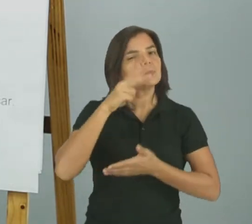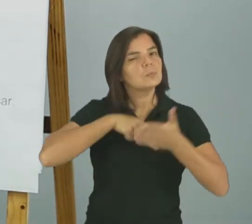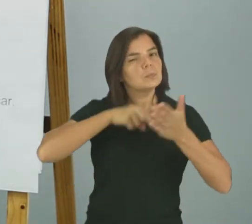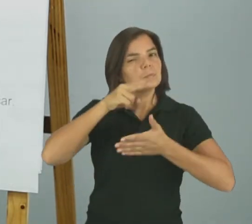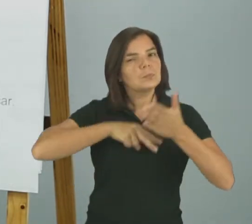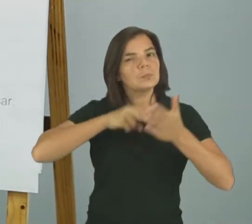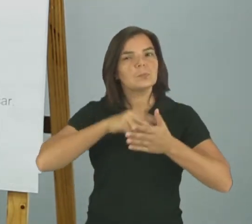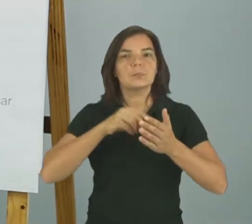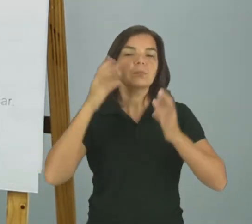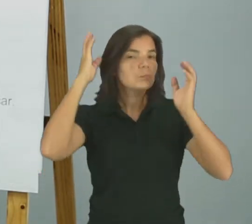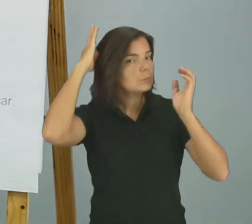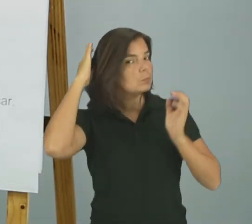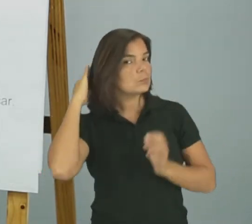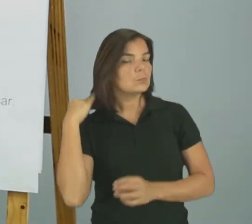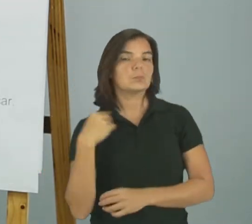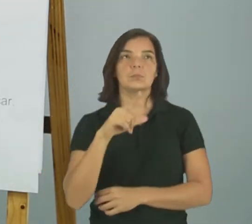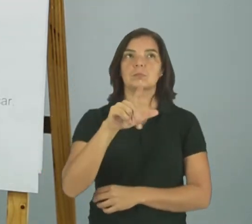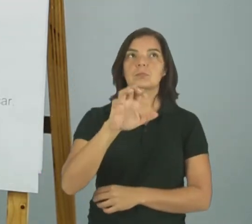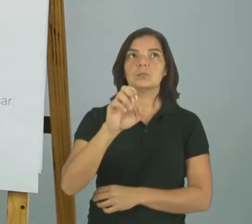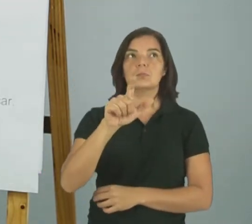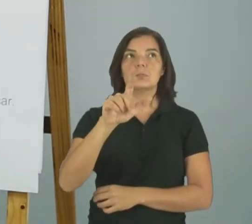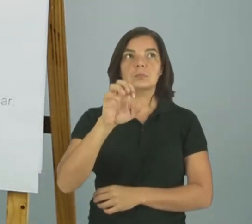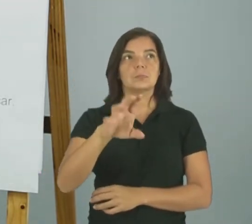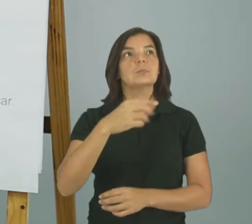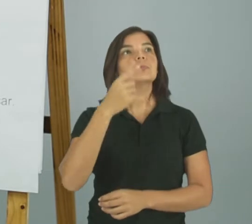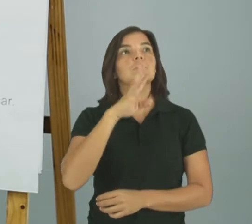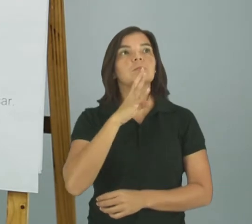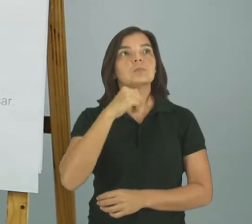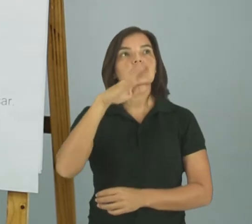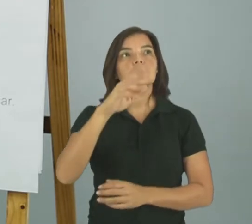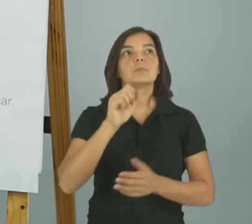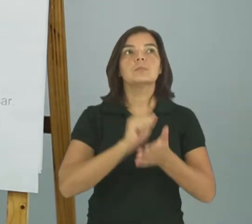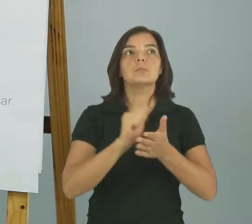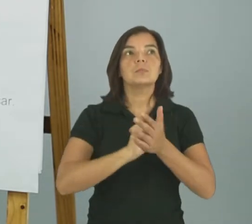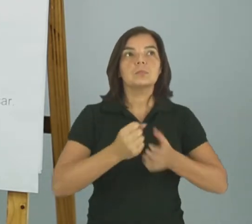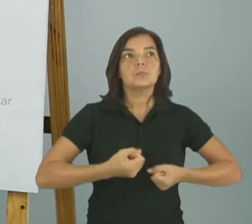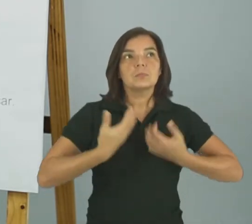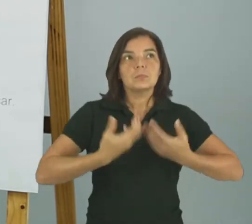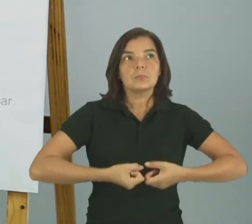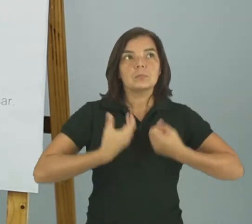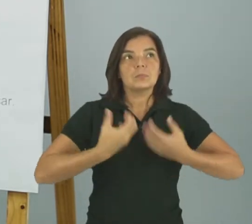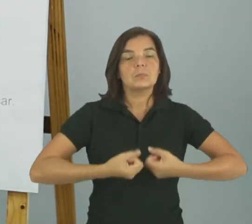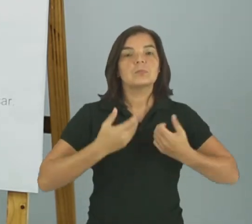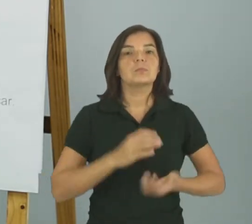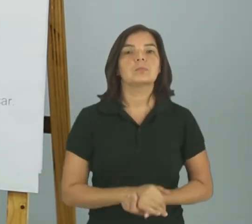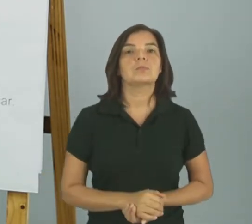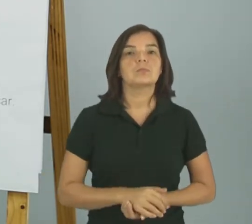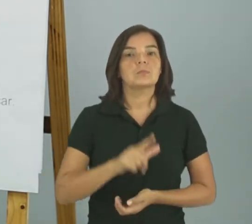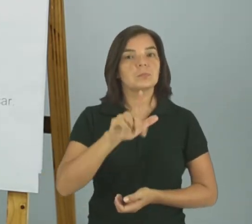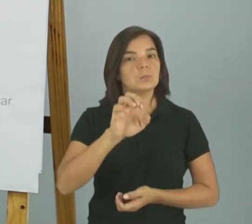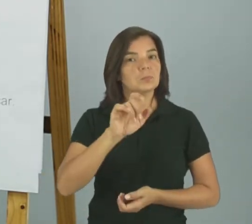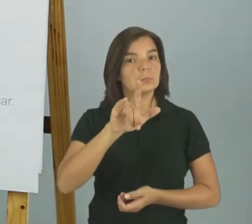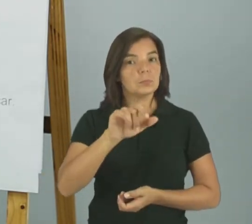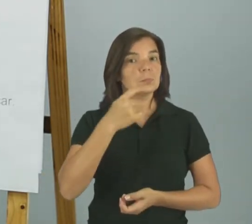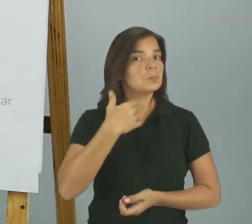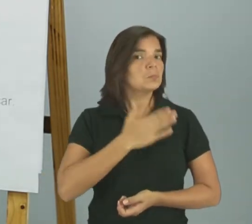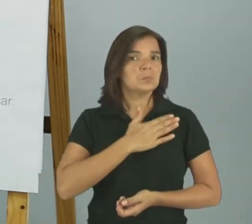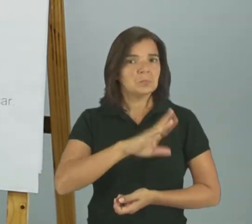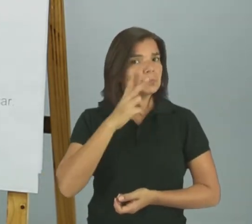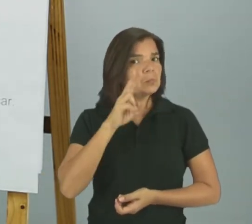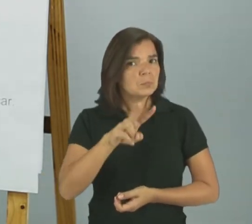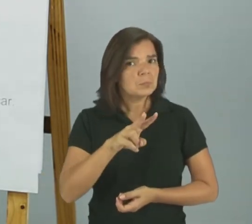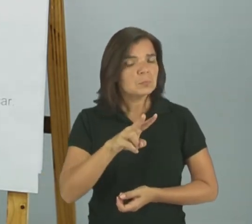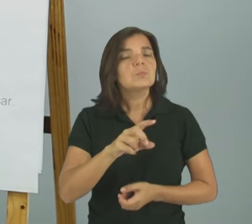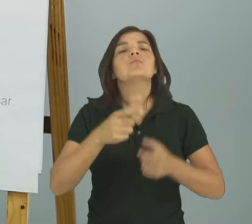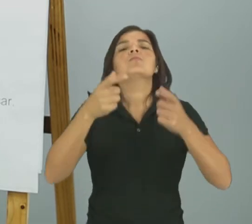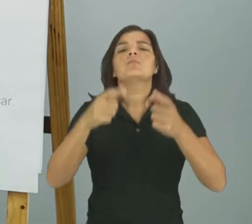sobre O Cabelo de Lelê E conhecer um pouco mais sobre esse poema, tá? Fala o seguinte, ó Lelê não gosta do que vê De